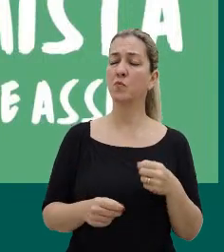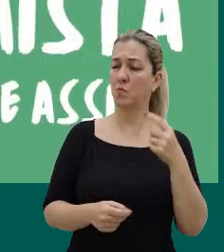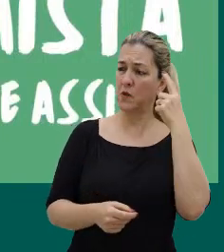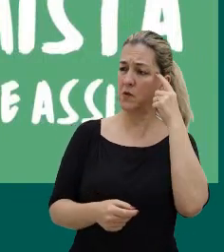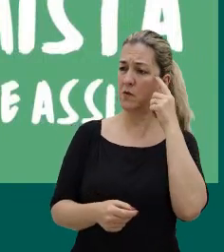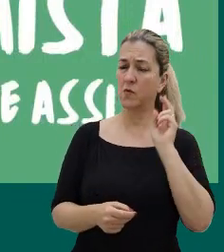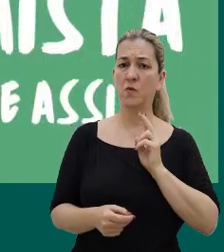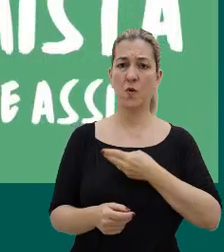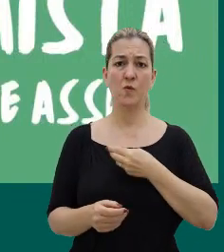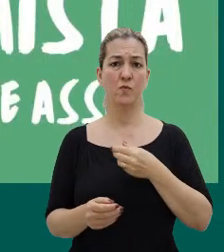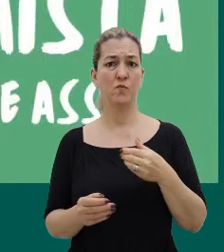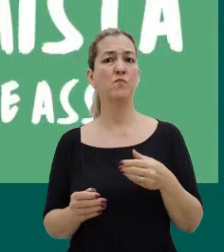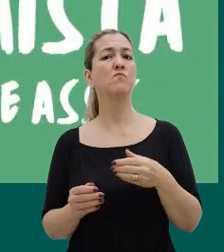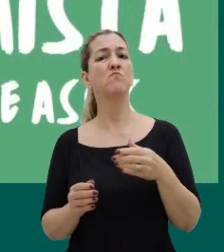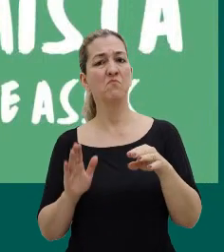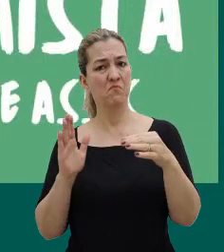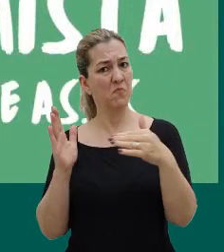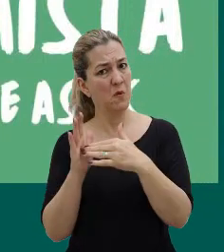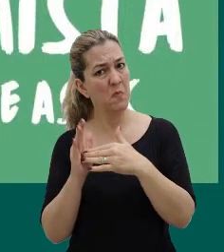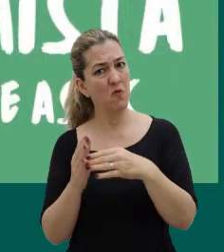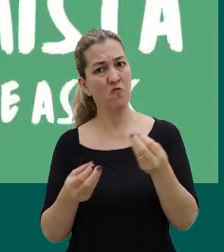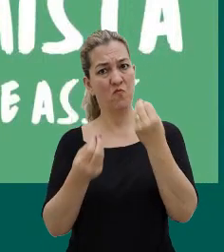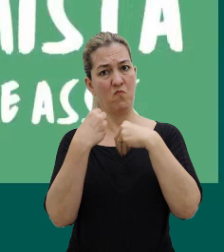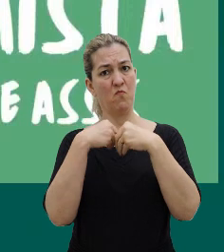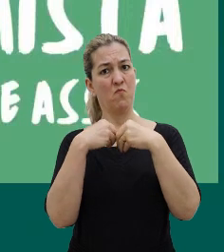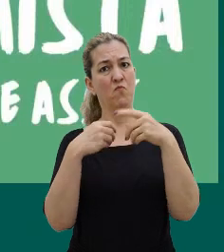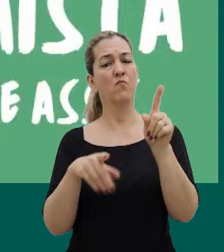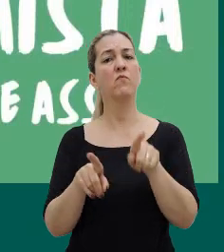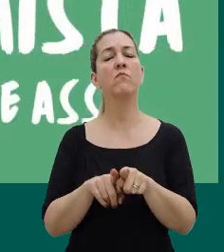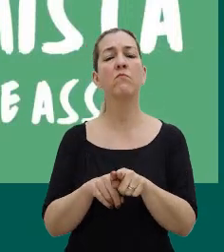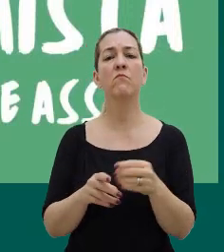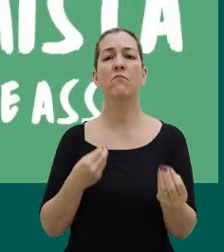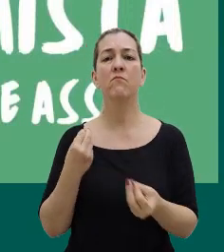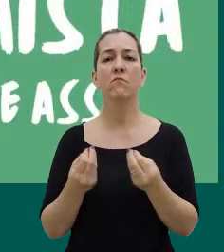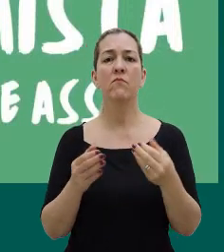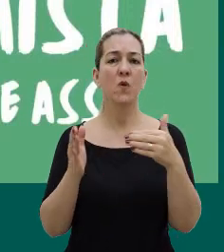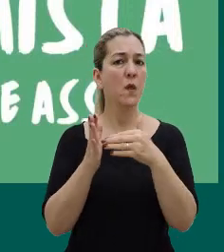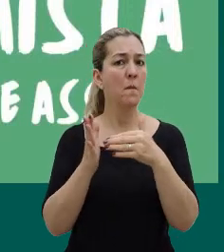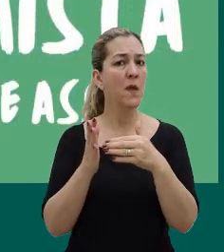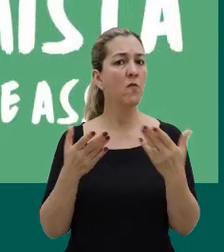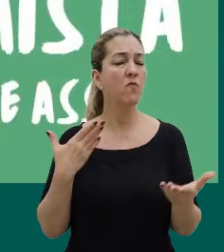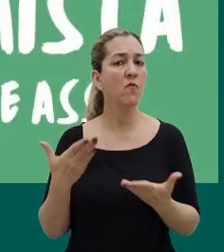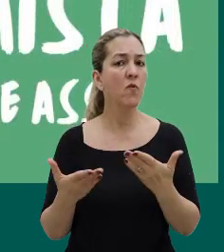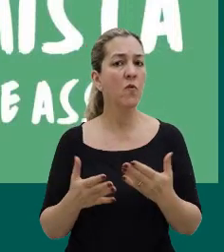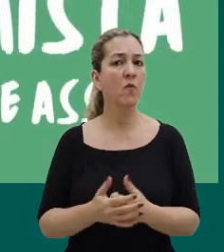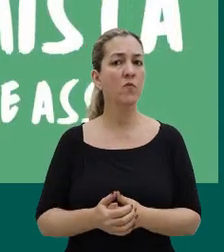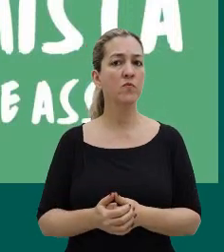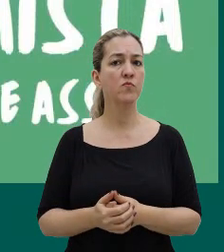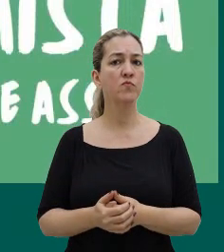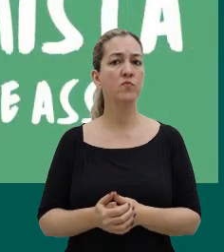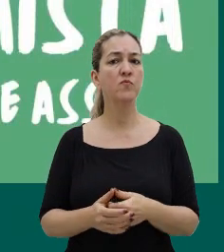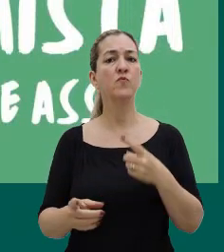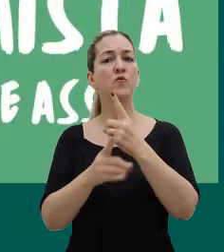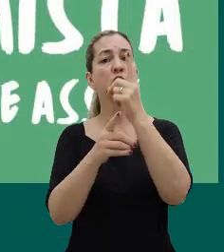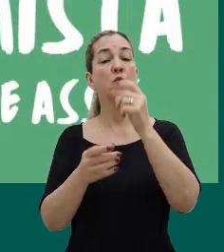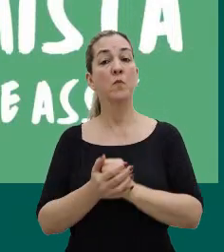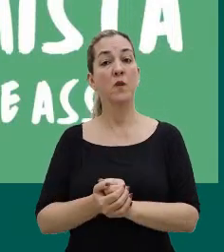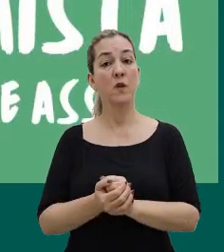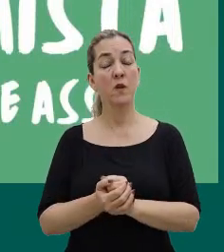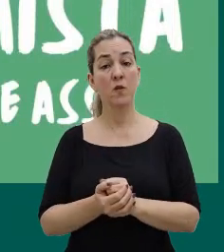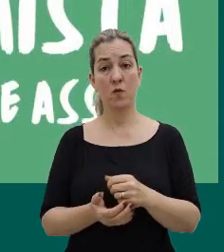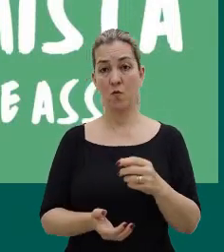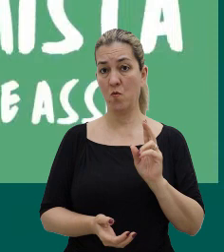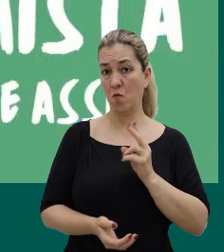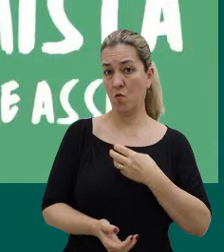desse nosso referencial interno, né, é um percurso muito difícil descobrir que o nosso